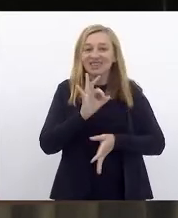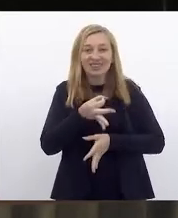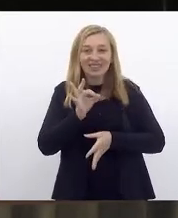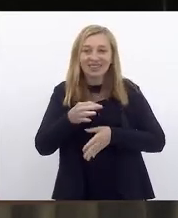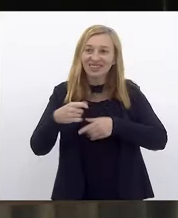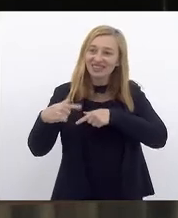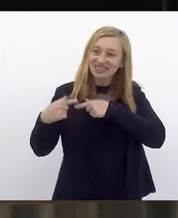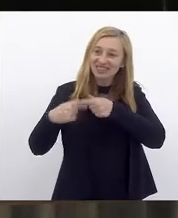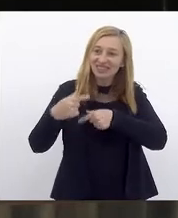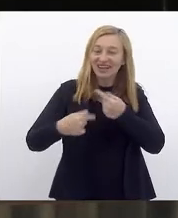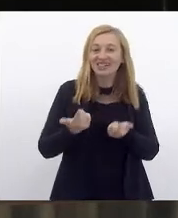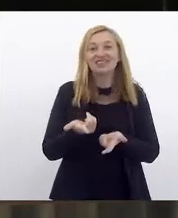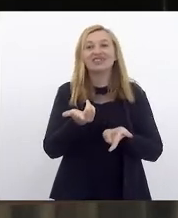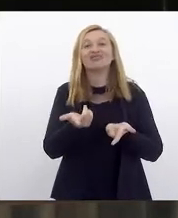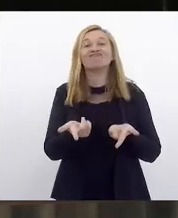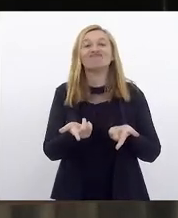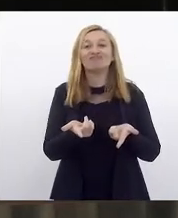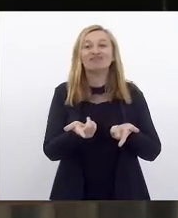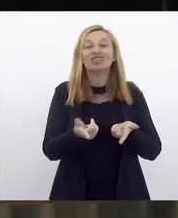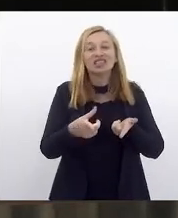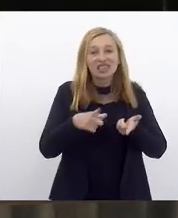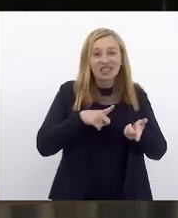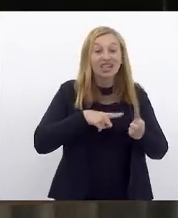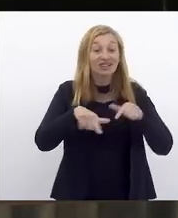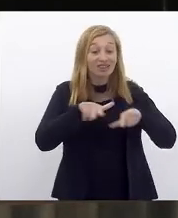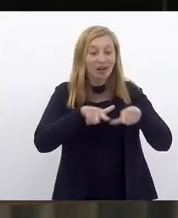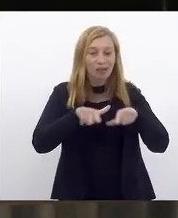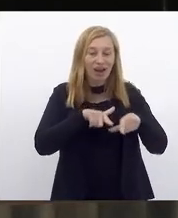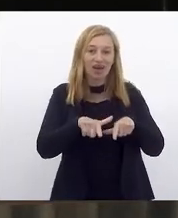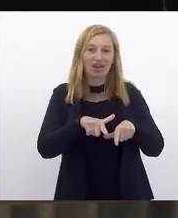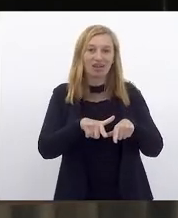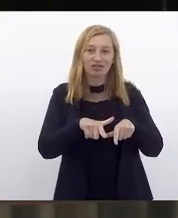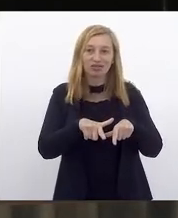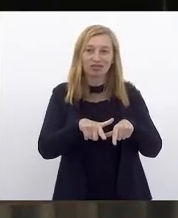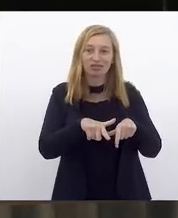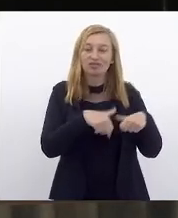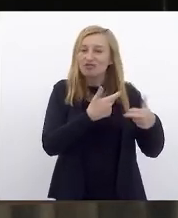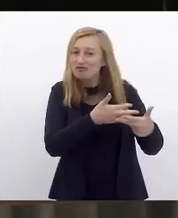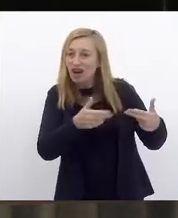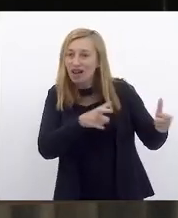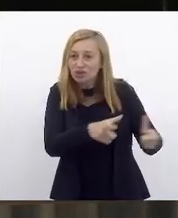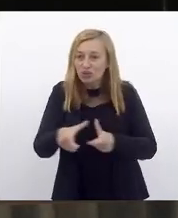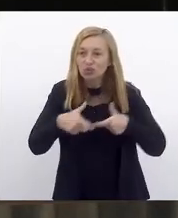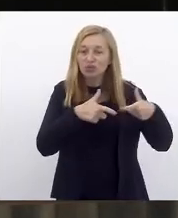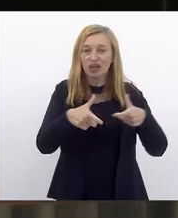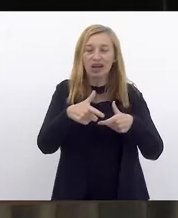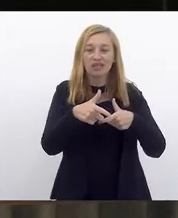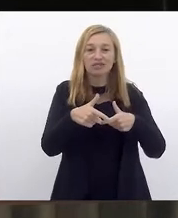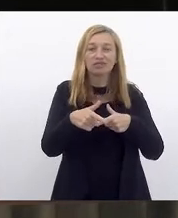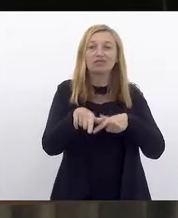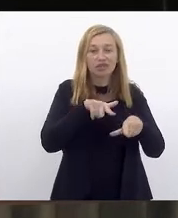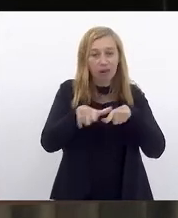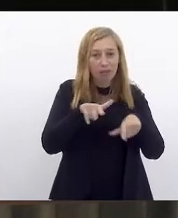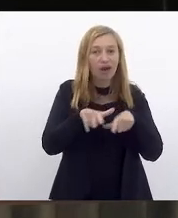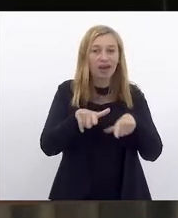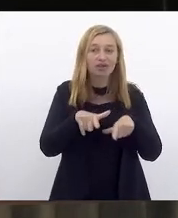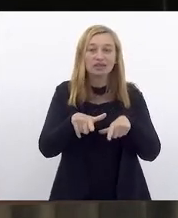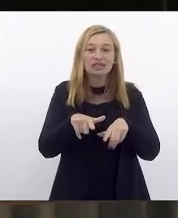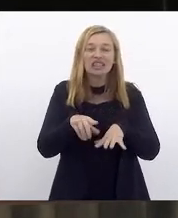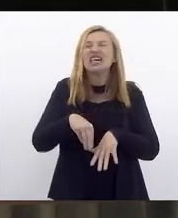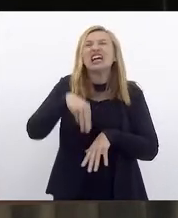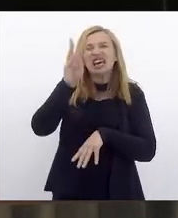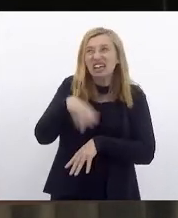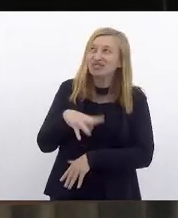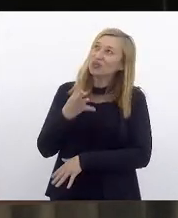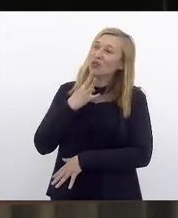geração de trabalho e renda, uma série de postos de trabalho. Quem não conhece